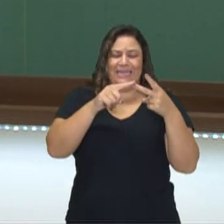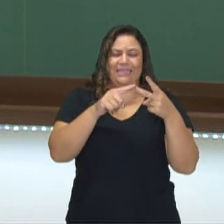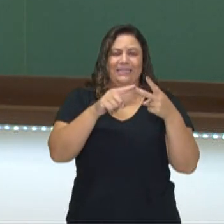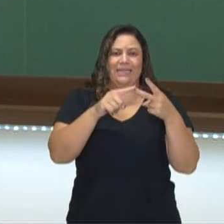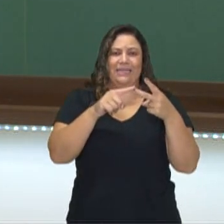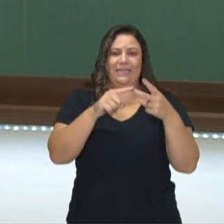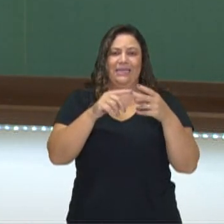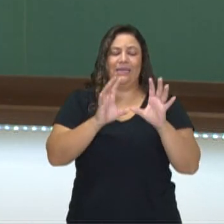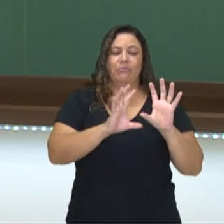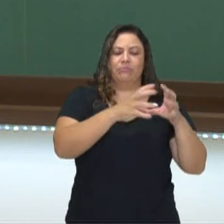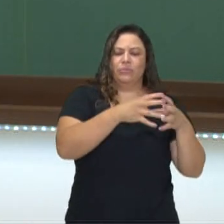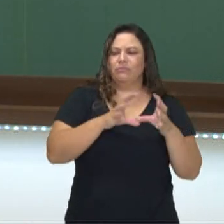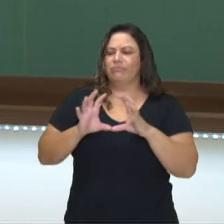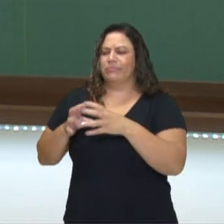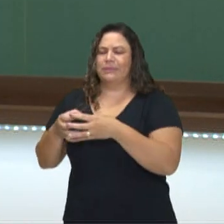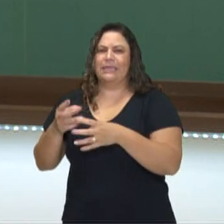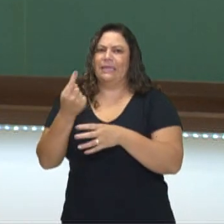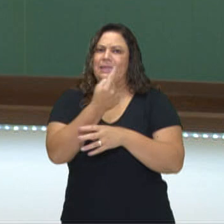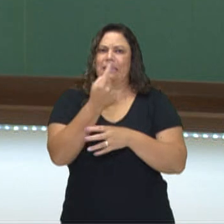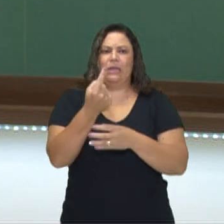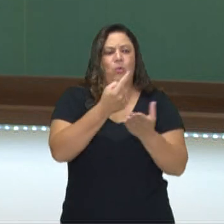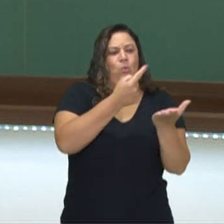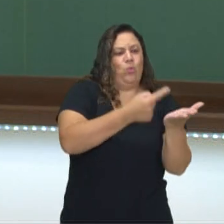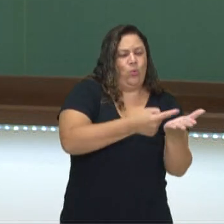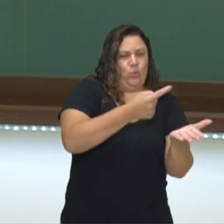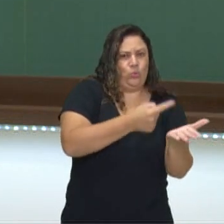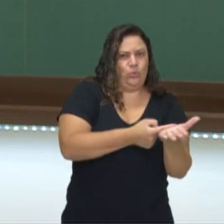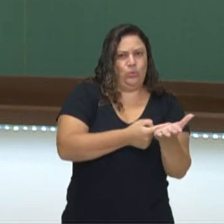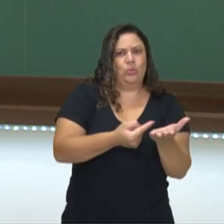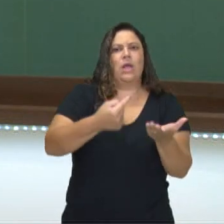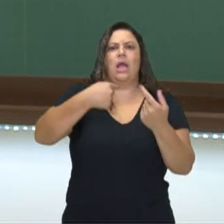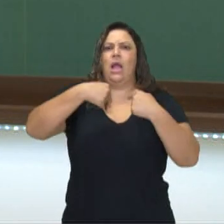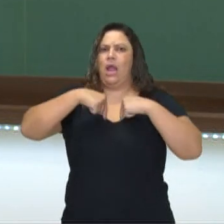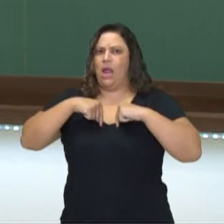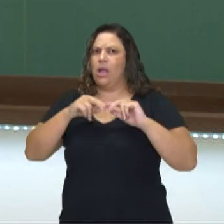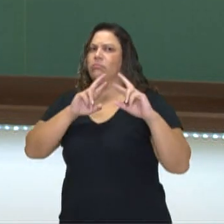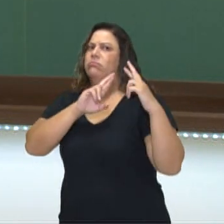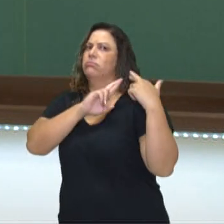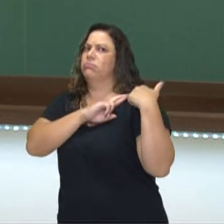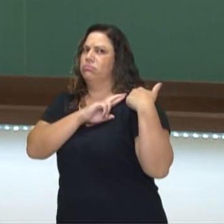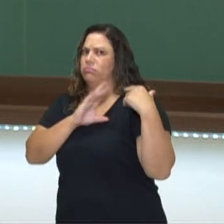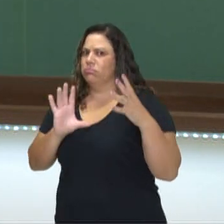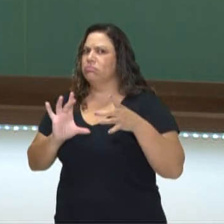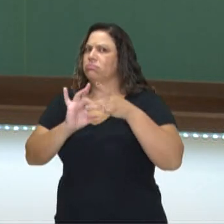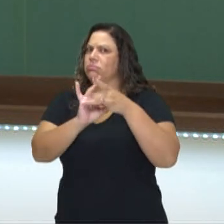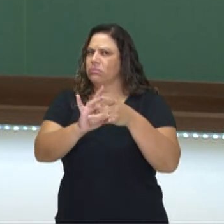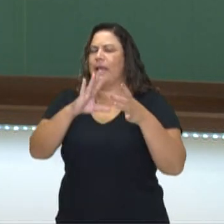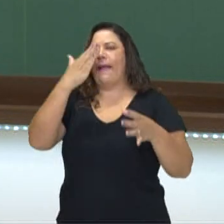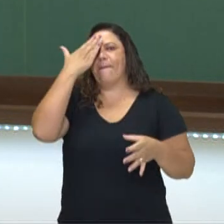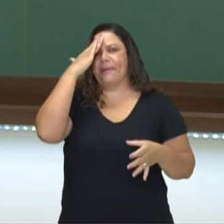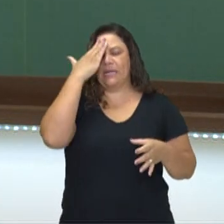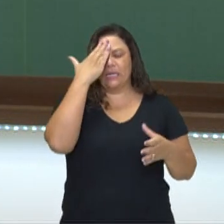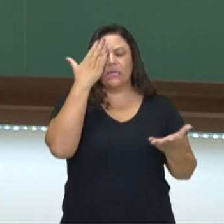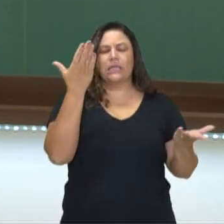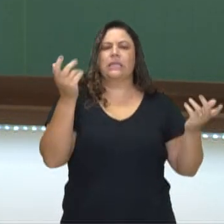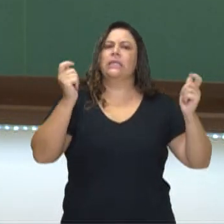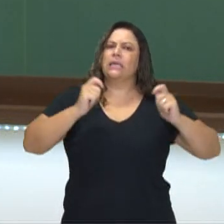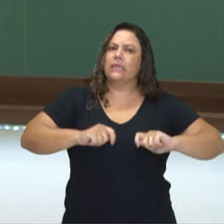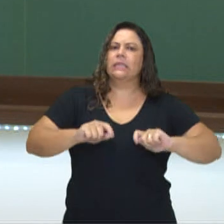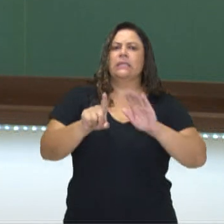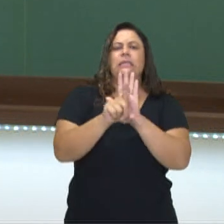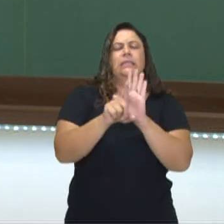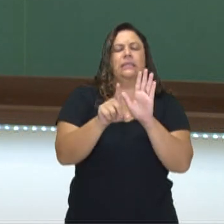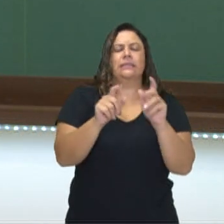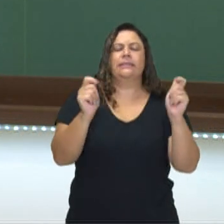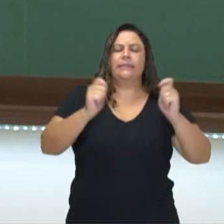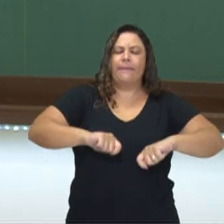Quando eu assumo um compromisso, eu me coloco à disposição para entender o reflexo das minhas